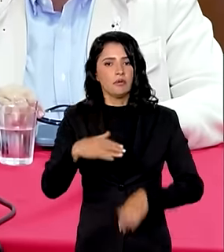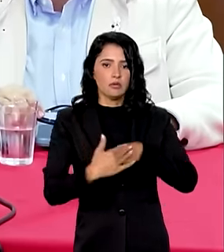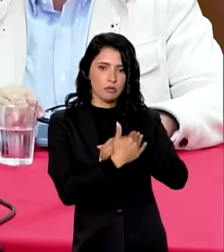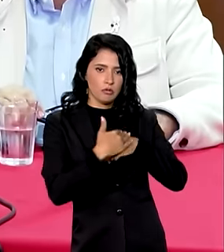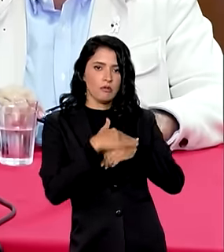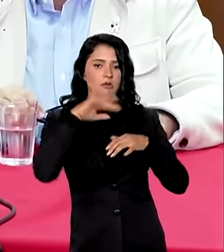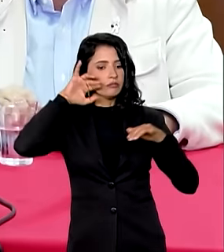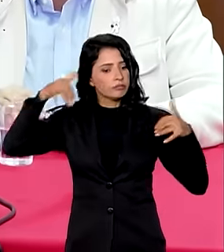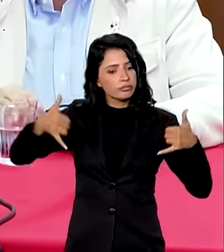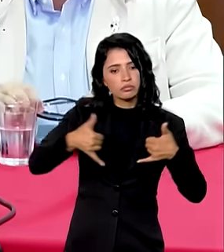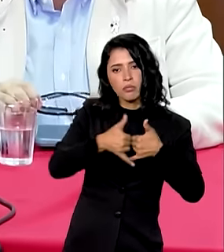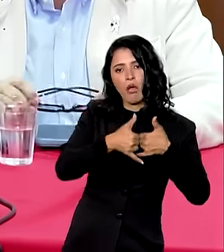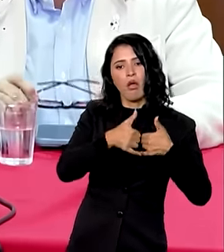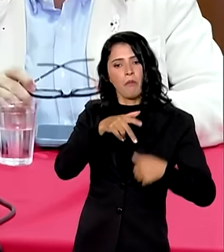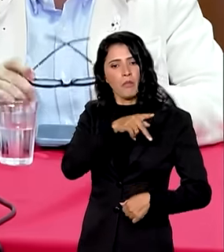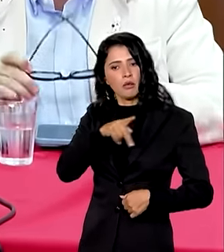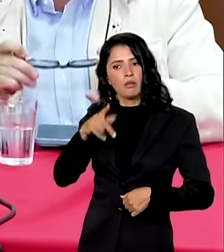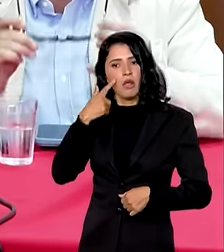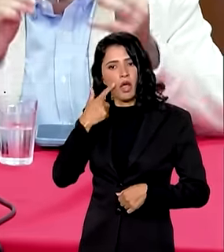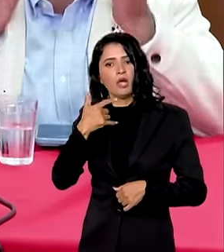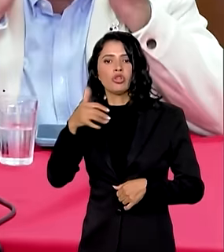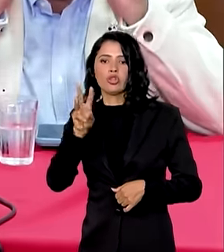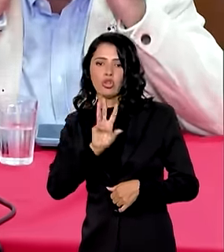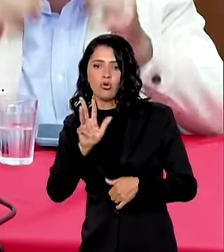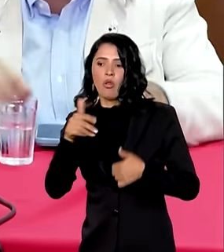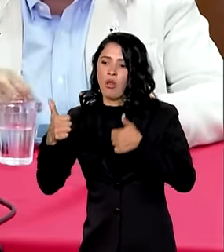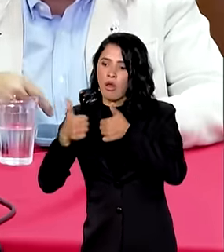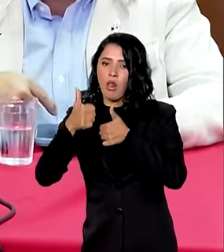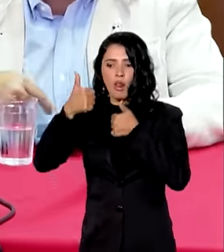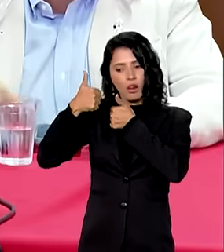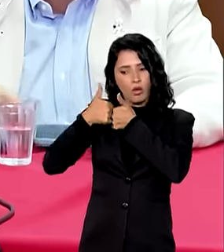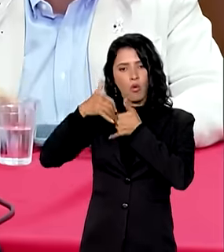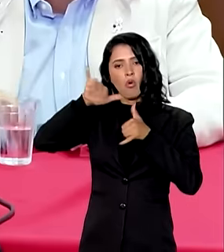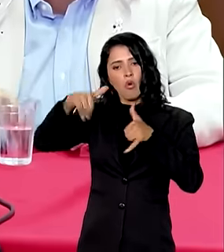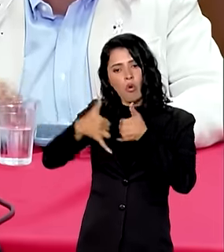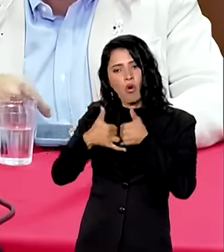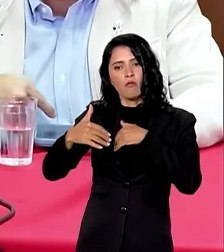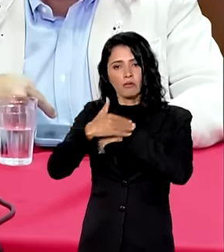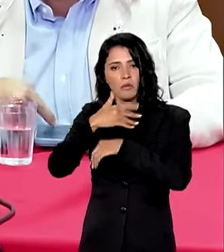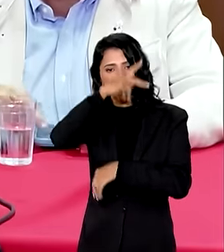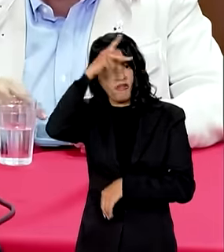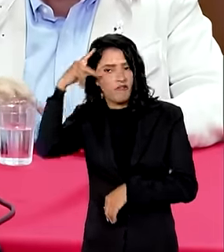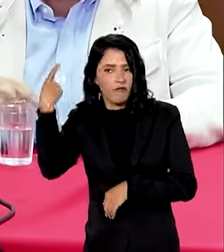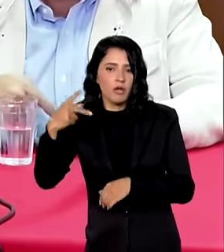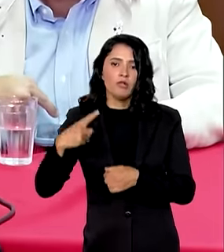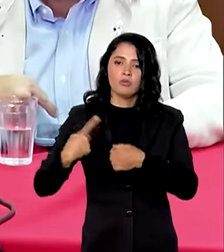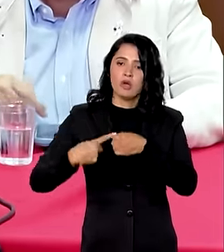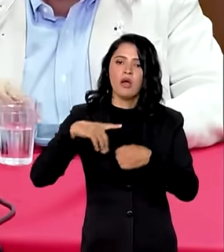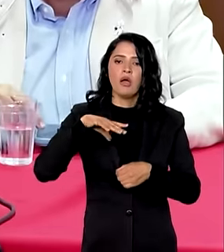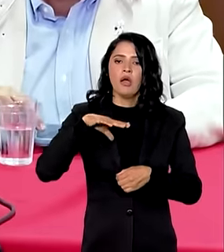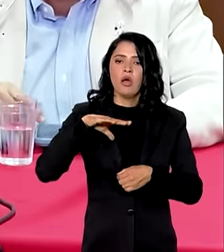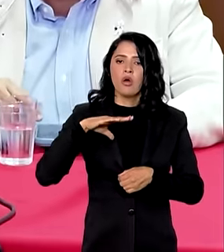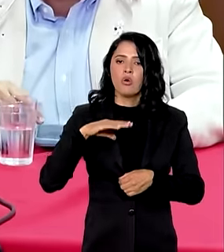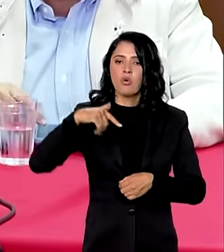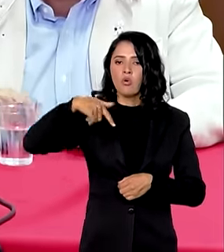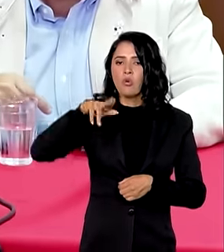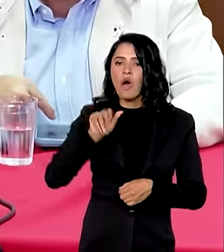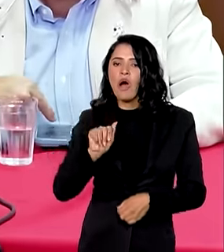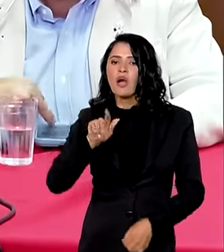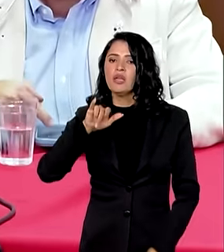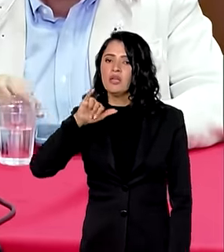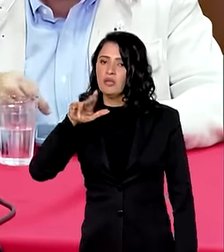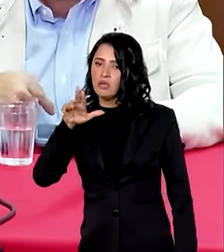ligou com a gente para falar com o prefeito, depois com outro prefeito, ali de Guaíba e de São Leopoldo,